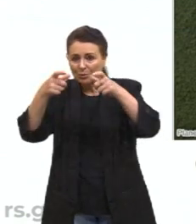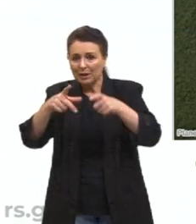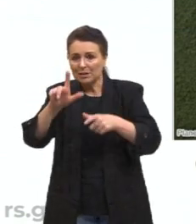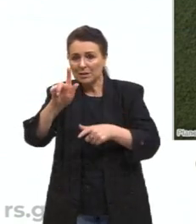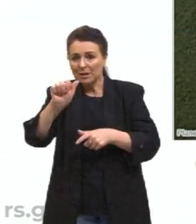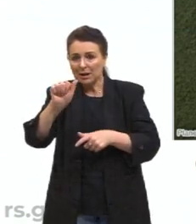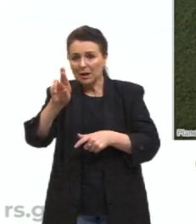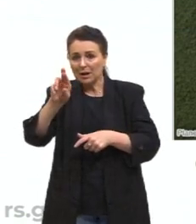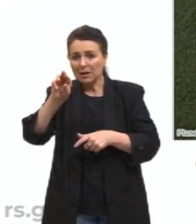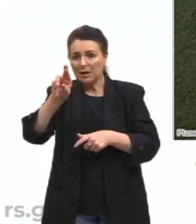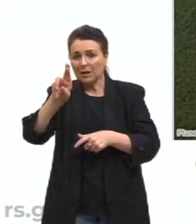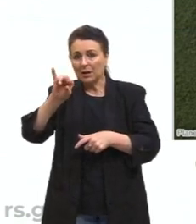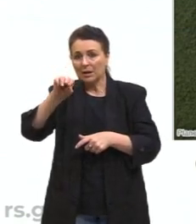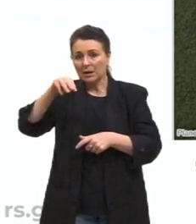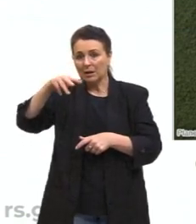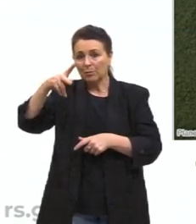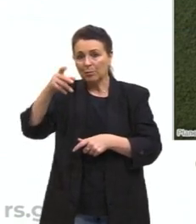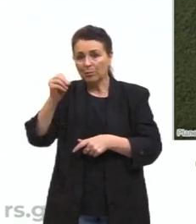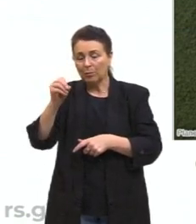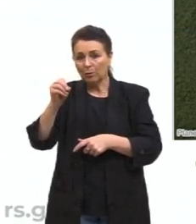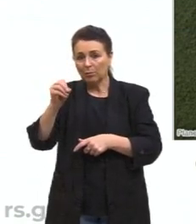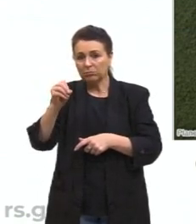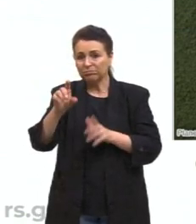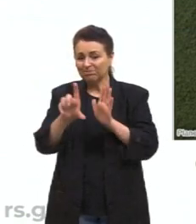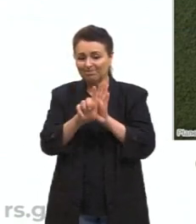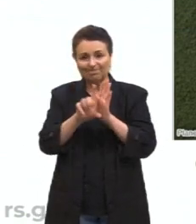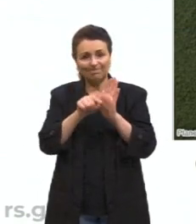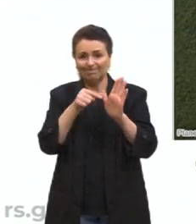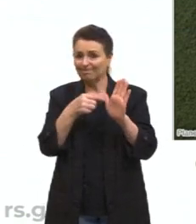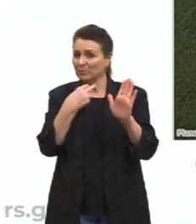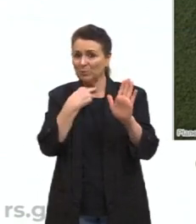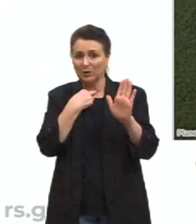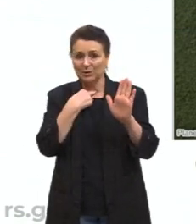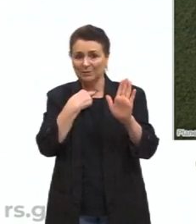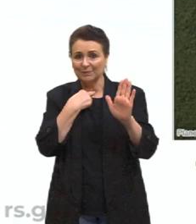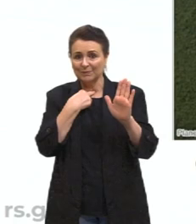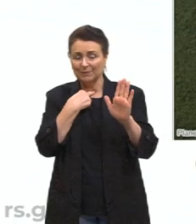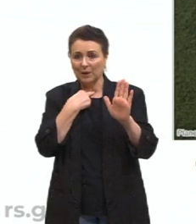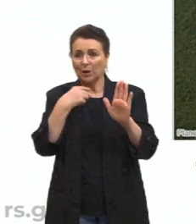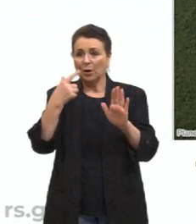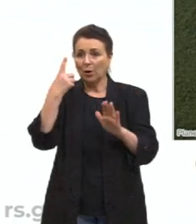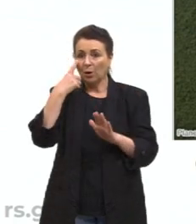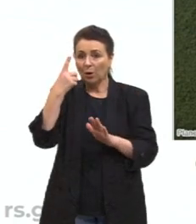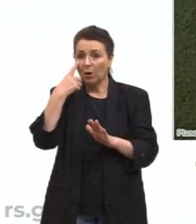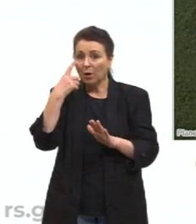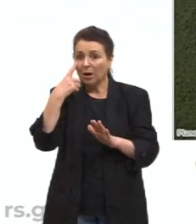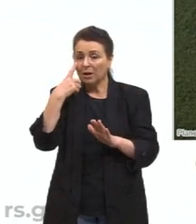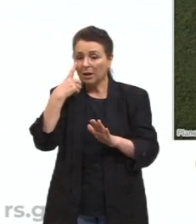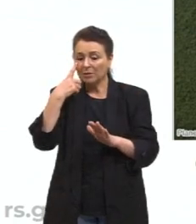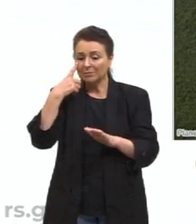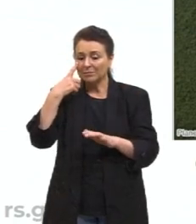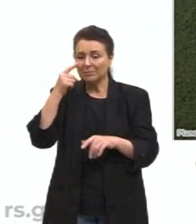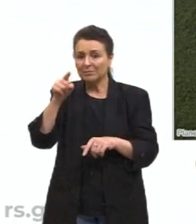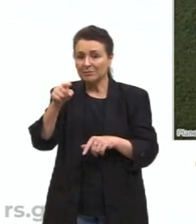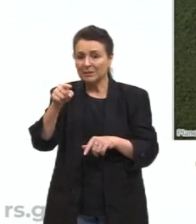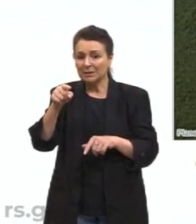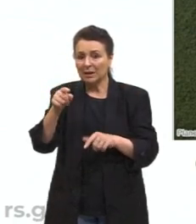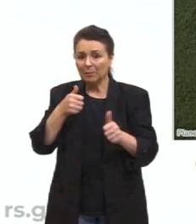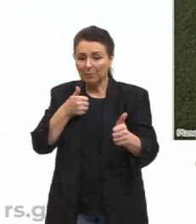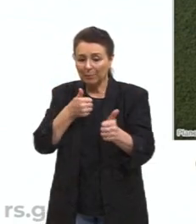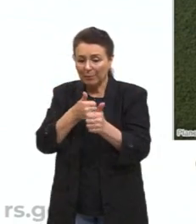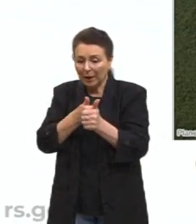janeiro para julho de 2019, olha o garimpo que foi feito, Que foi instaurado na margem desse rio aí,